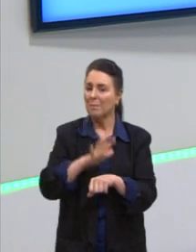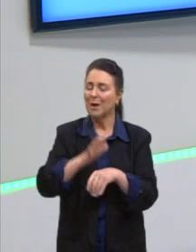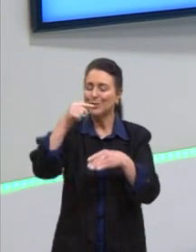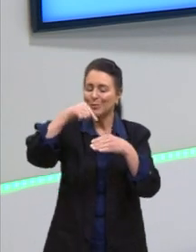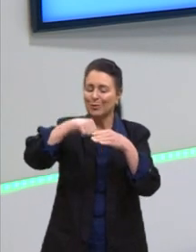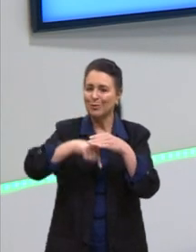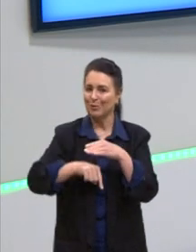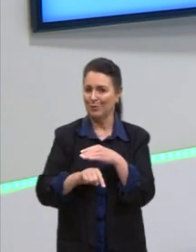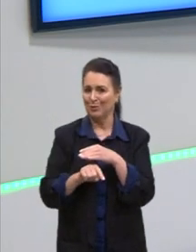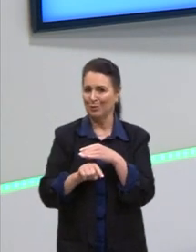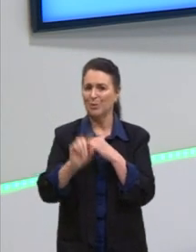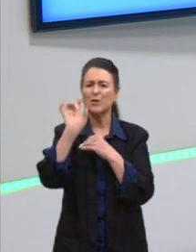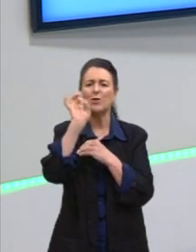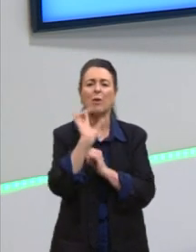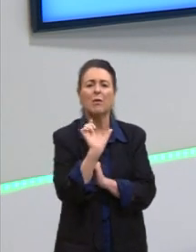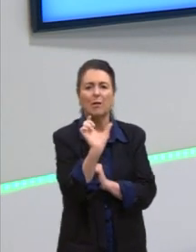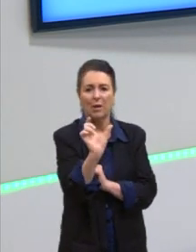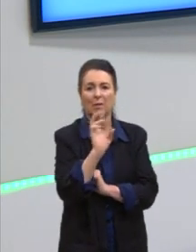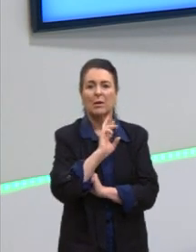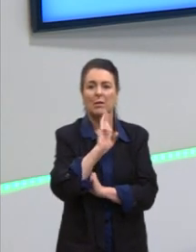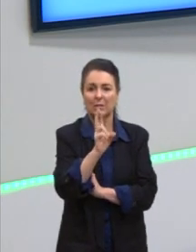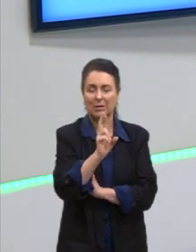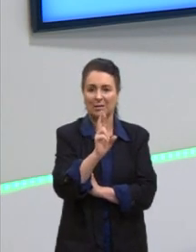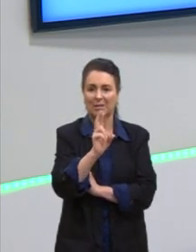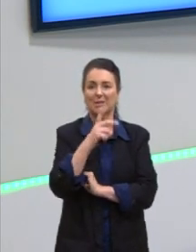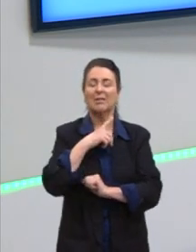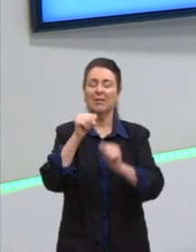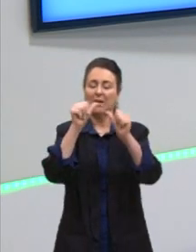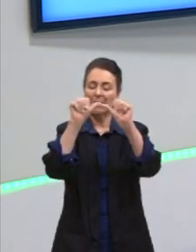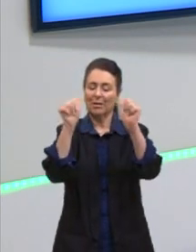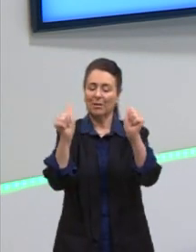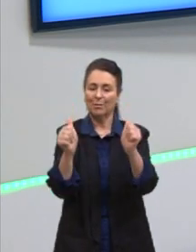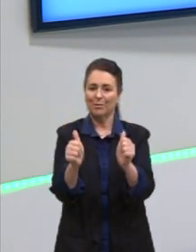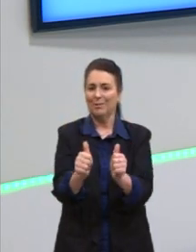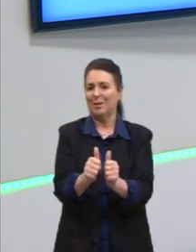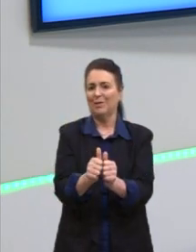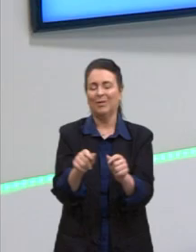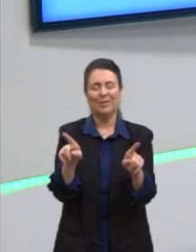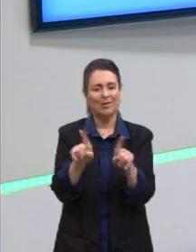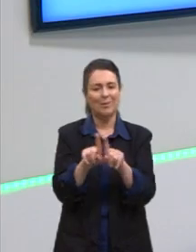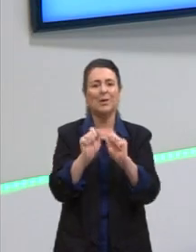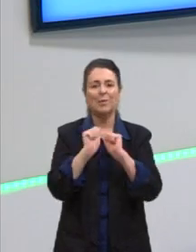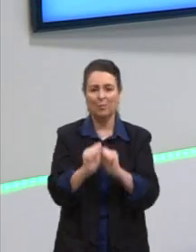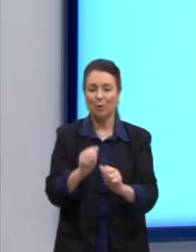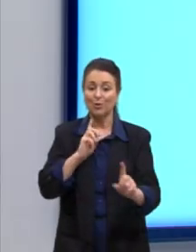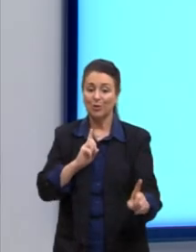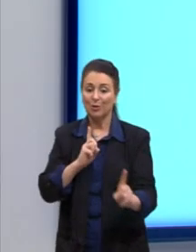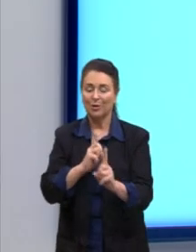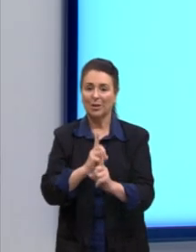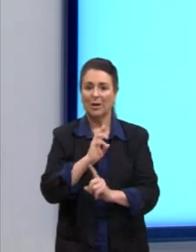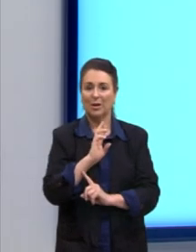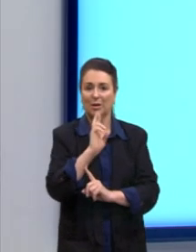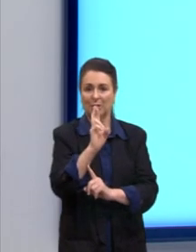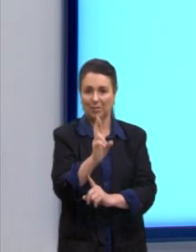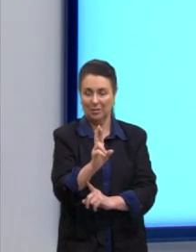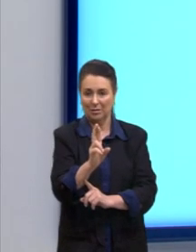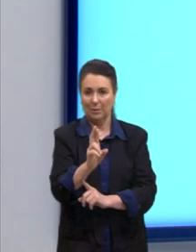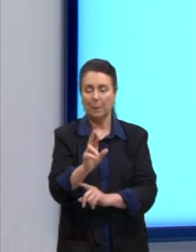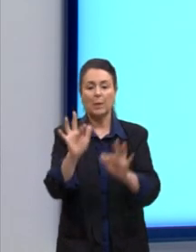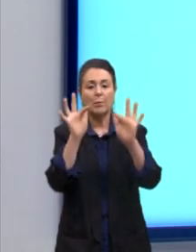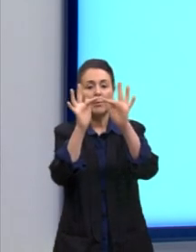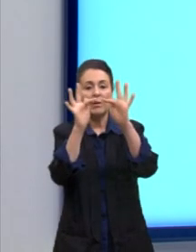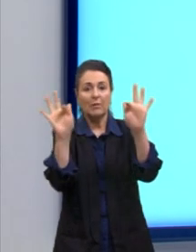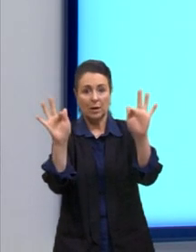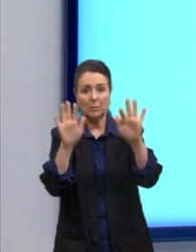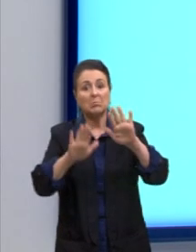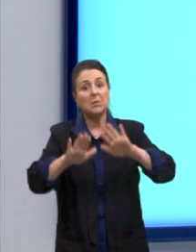ou ela nem vai estar nas palavras, ela vai estar direto na imagem. Uma mesma frase, dependendo da imagem, pode